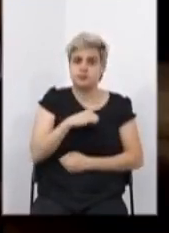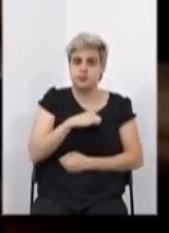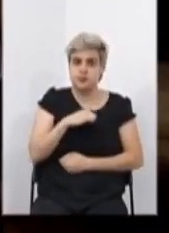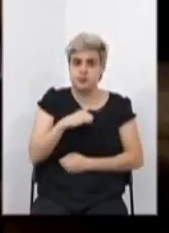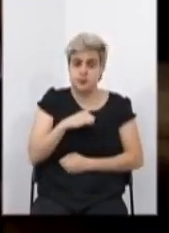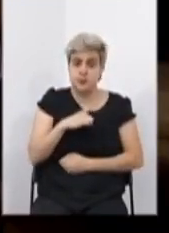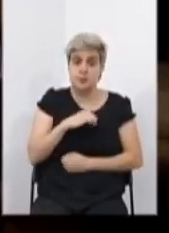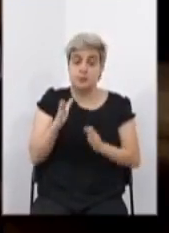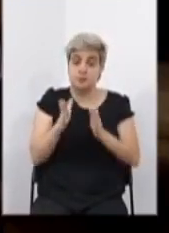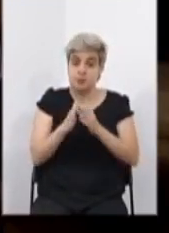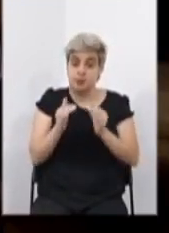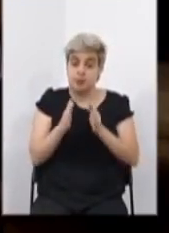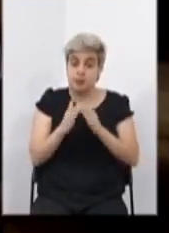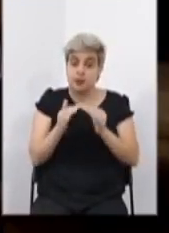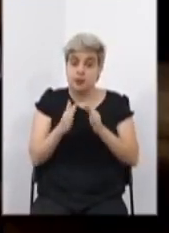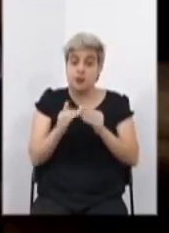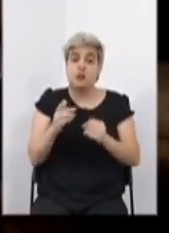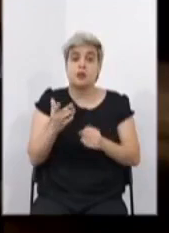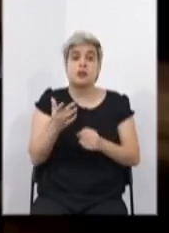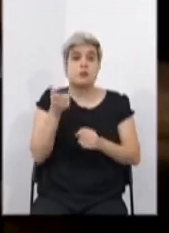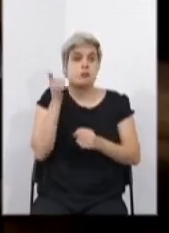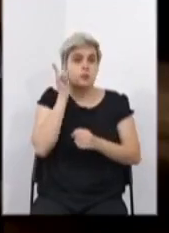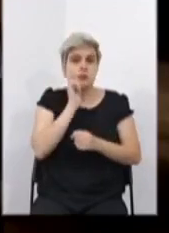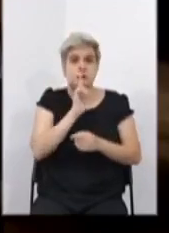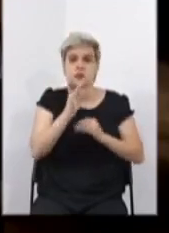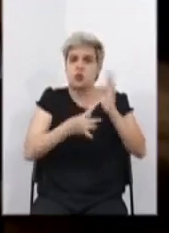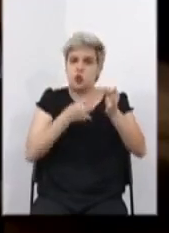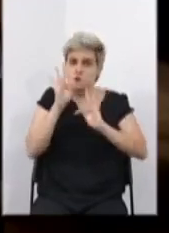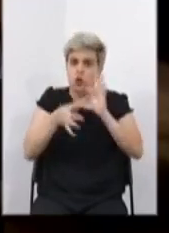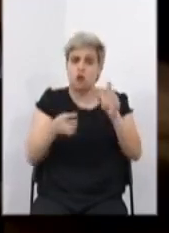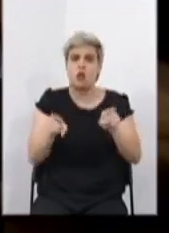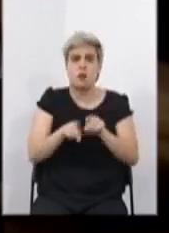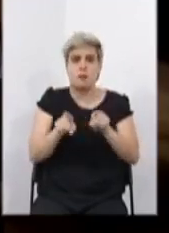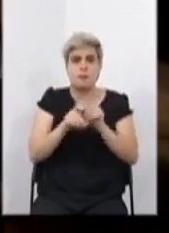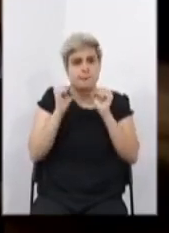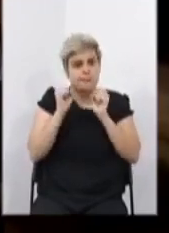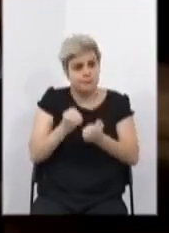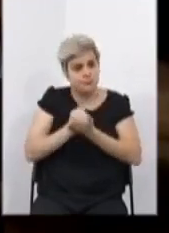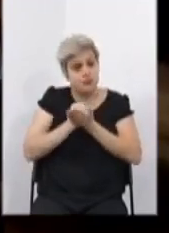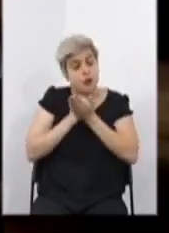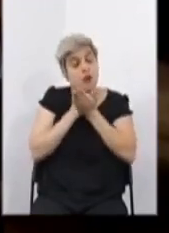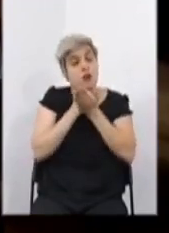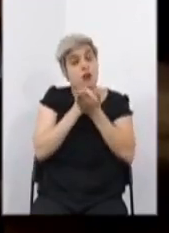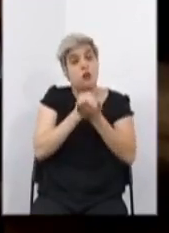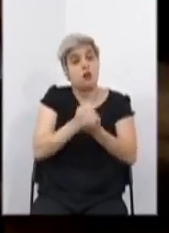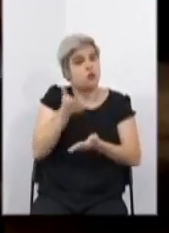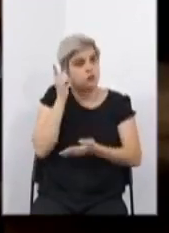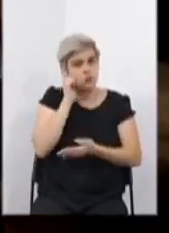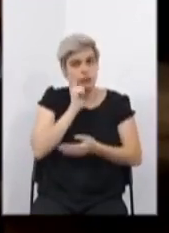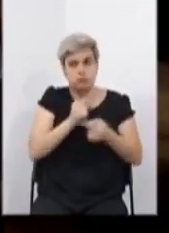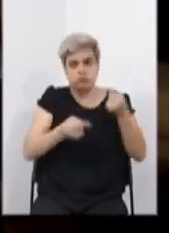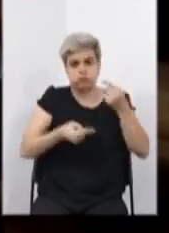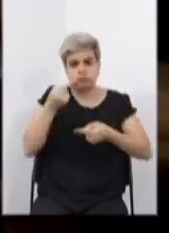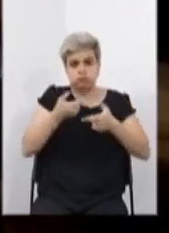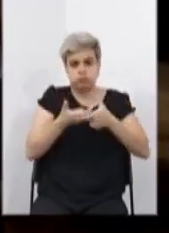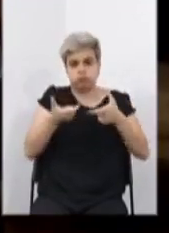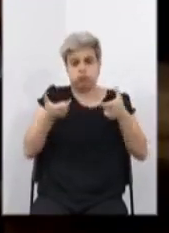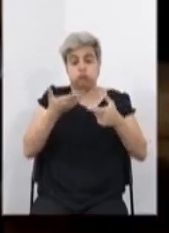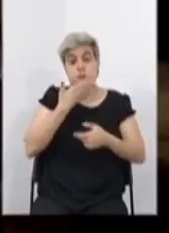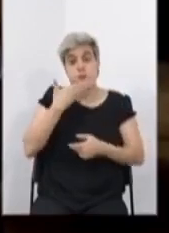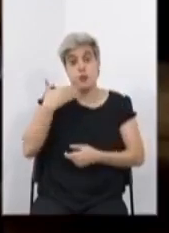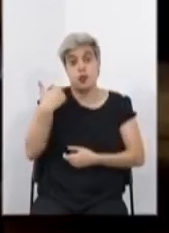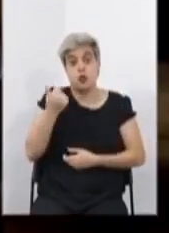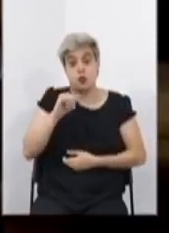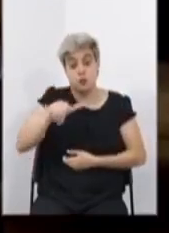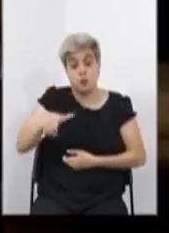para que a Comissão de Educação, Ciência e Tecnologia também pudesse nos ajudar a enriquecer esse debate, enriquecer as